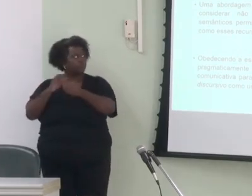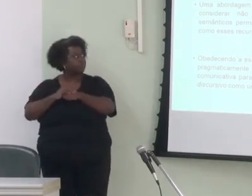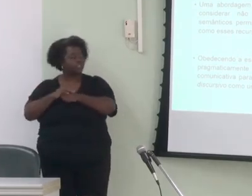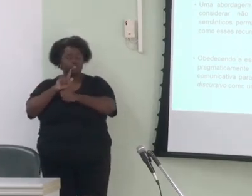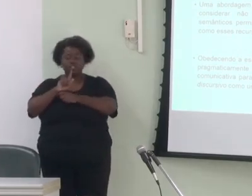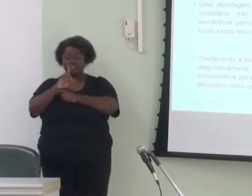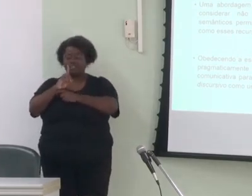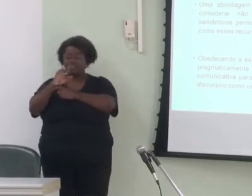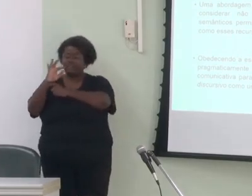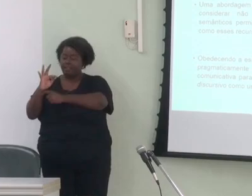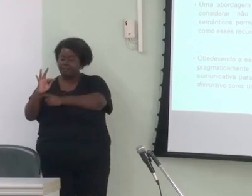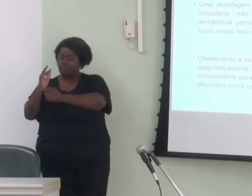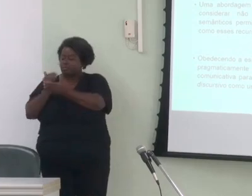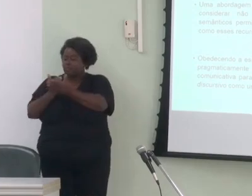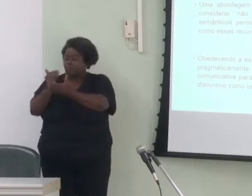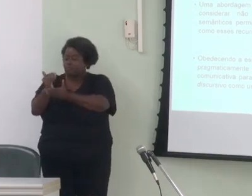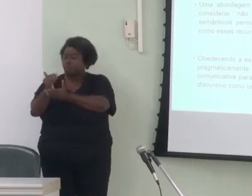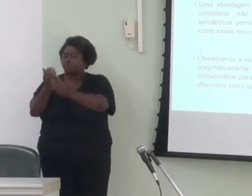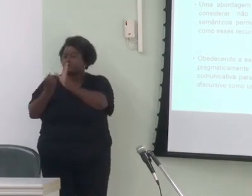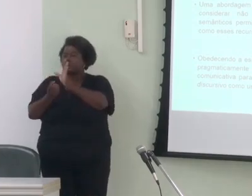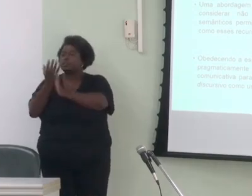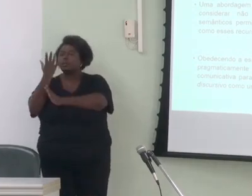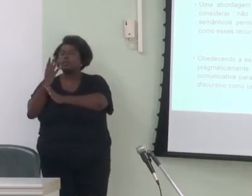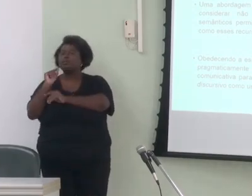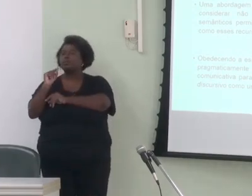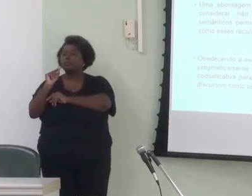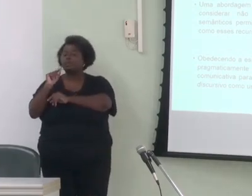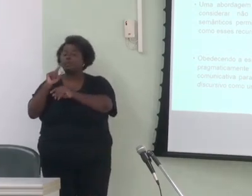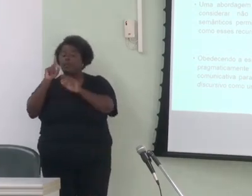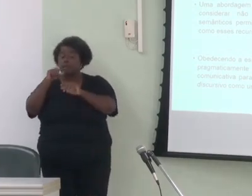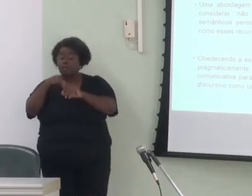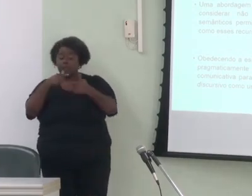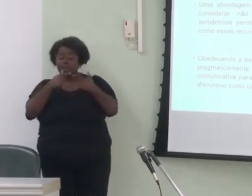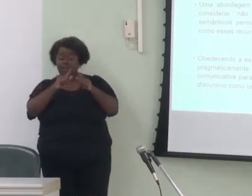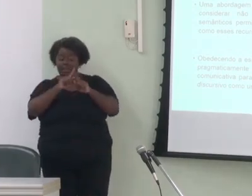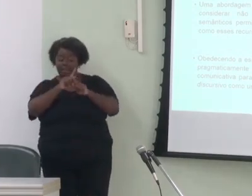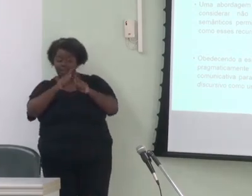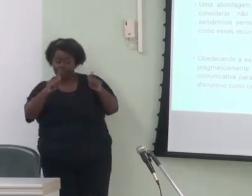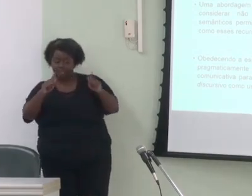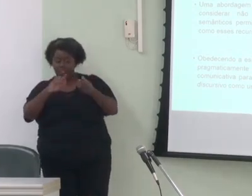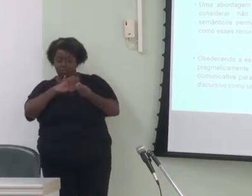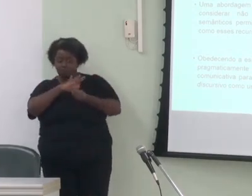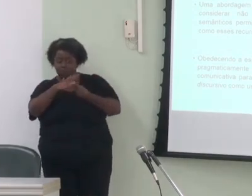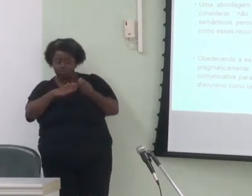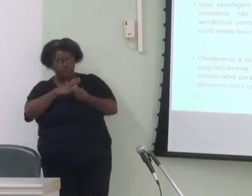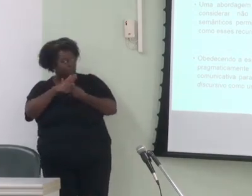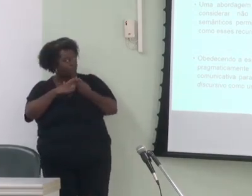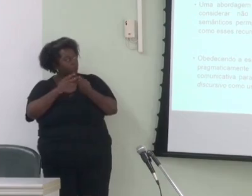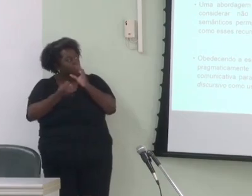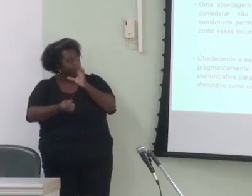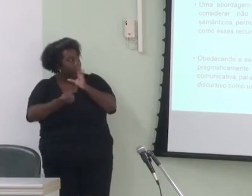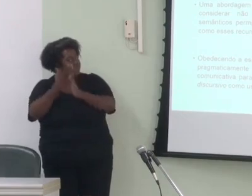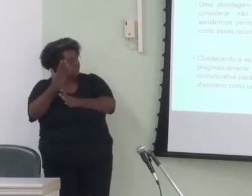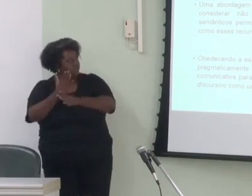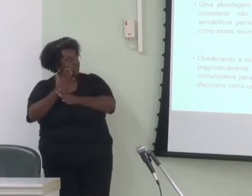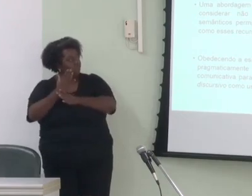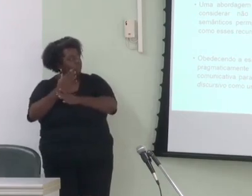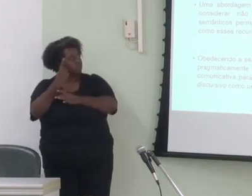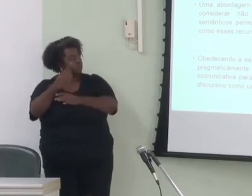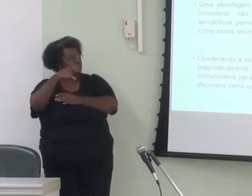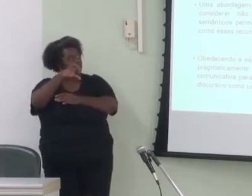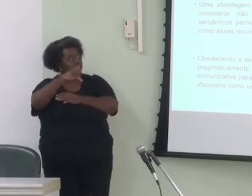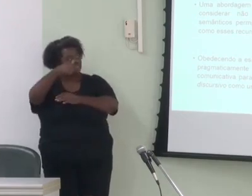concebida inicialmente para ser uma versão revisada da gramática funcional desenvolvida por Dick e seguidores a partir de 1978.